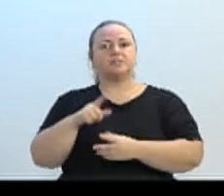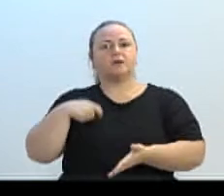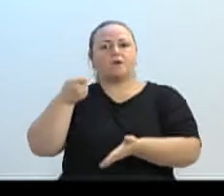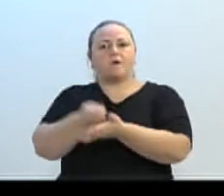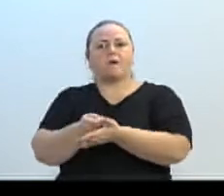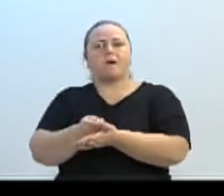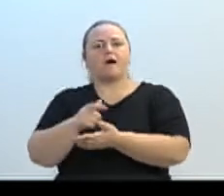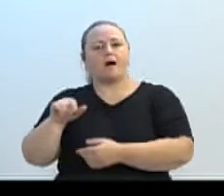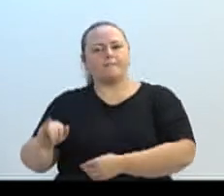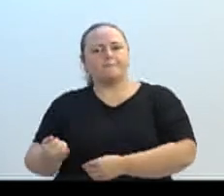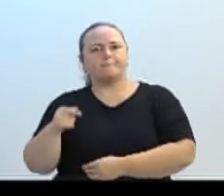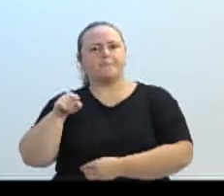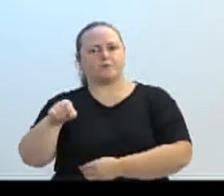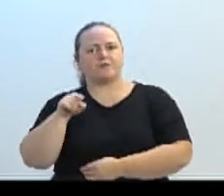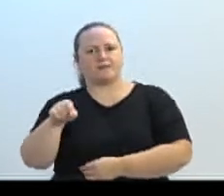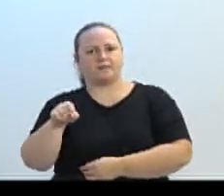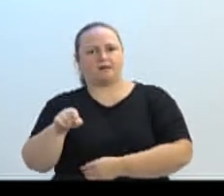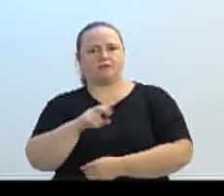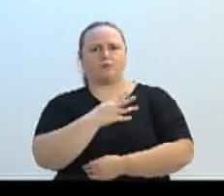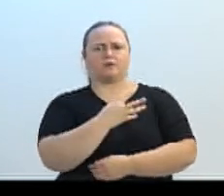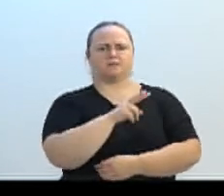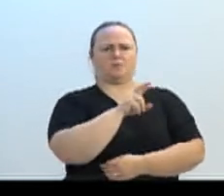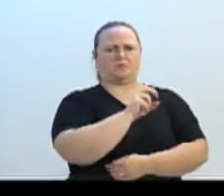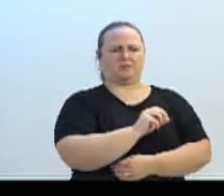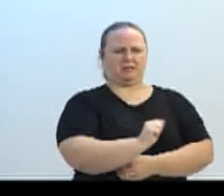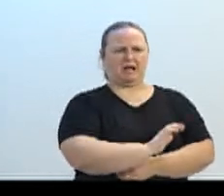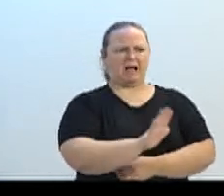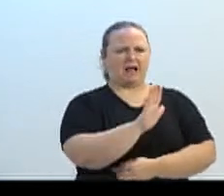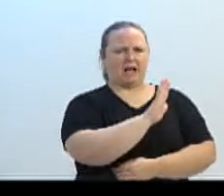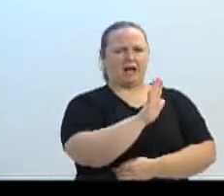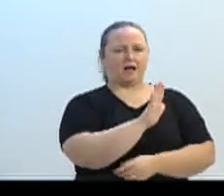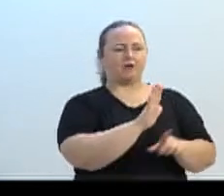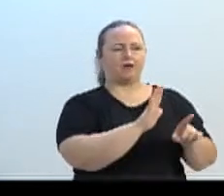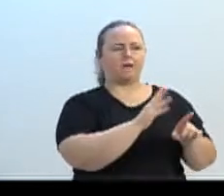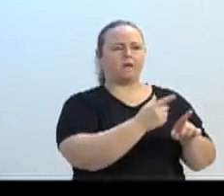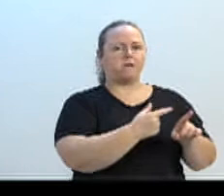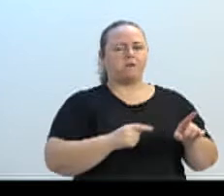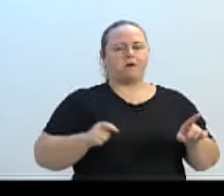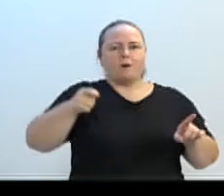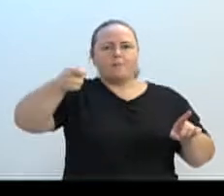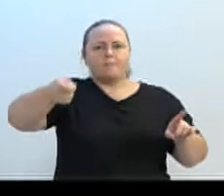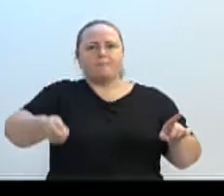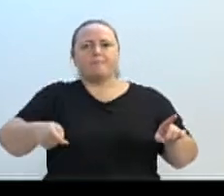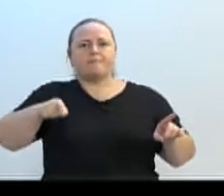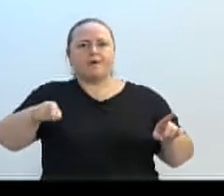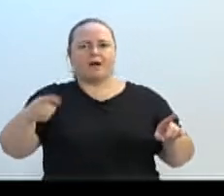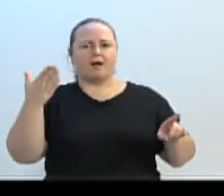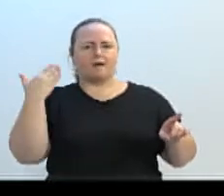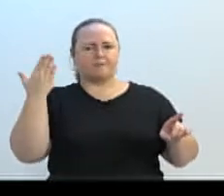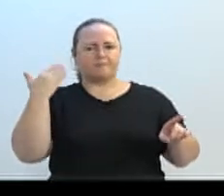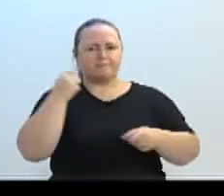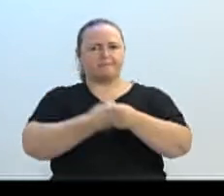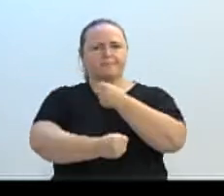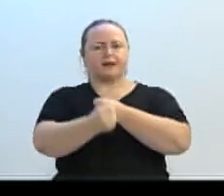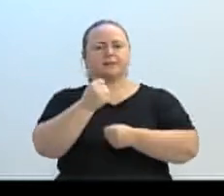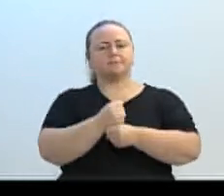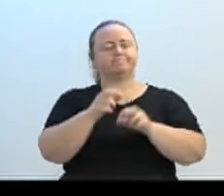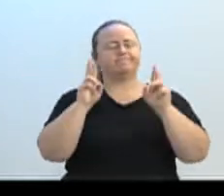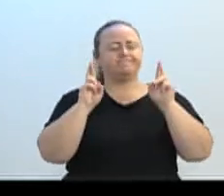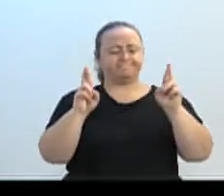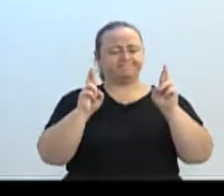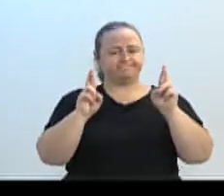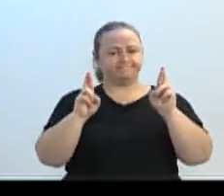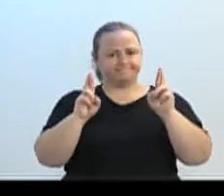querendo compensar um faturamento agora, para retirar o valor que era para ser pago lá atrás. Tomara que isso não aconteça. Vou procurar